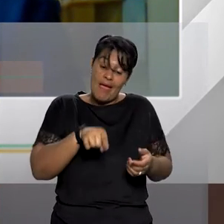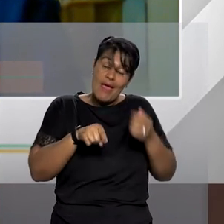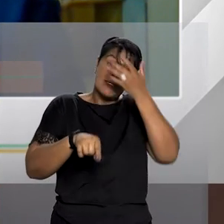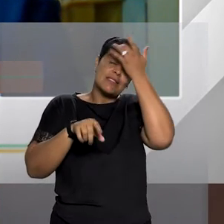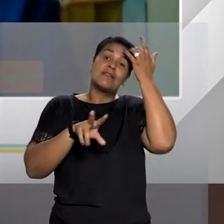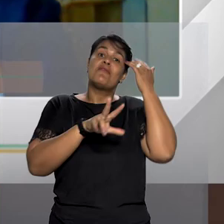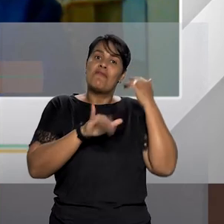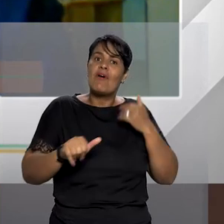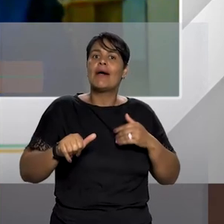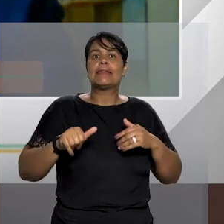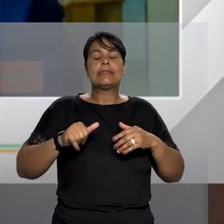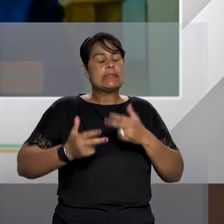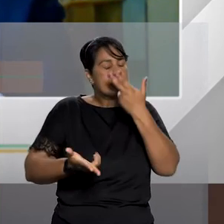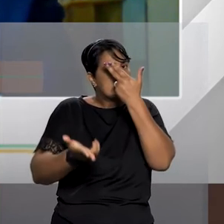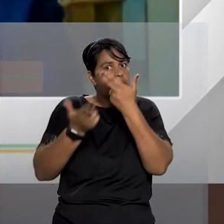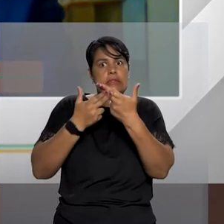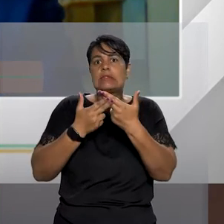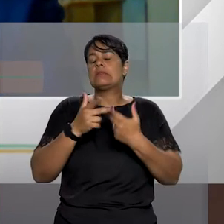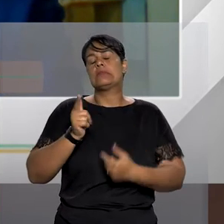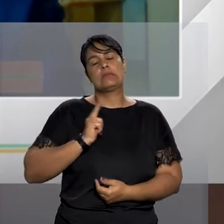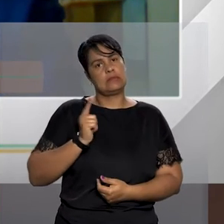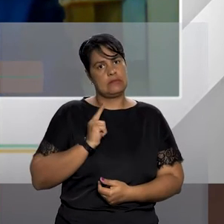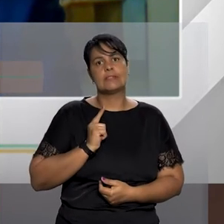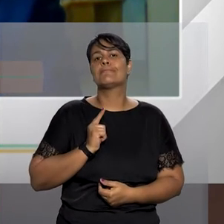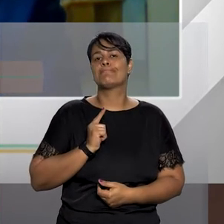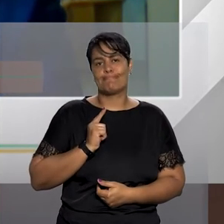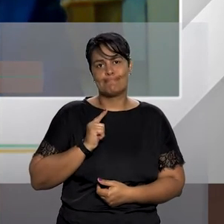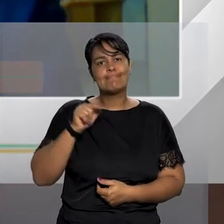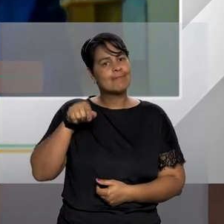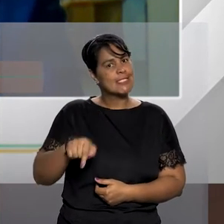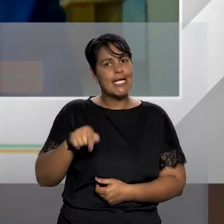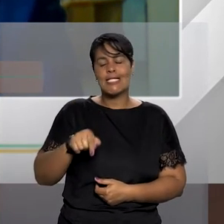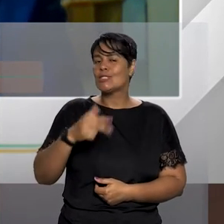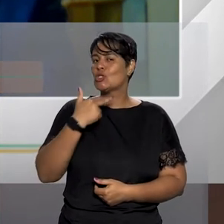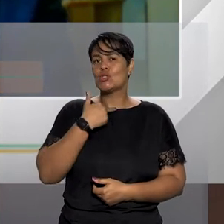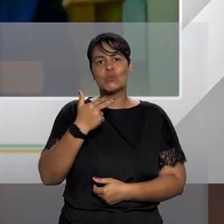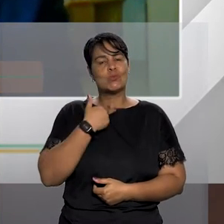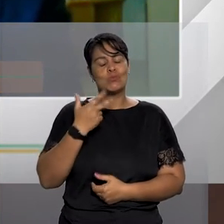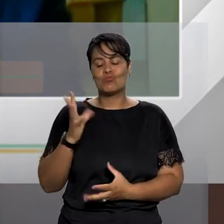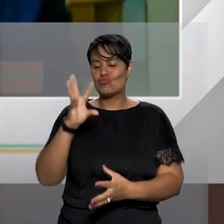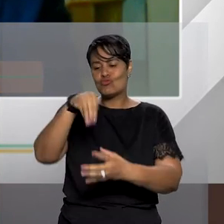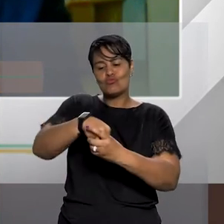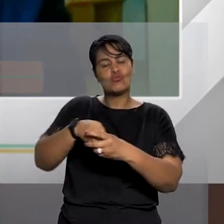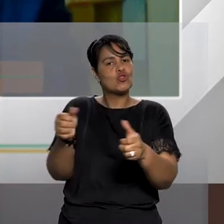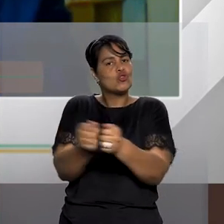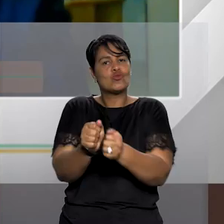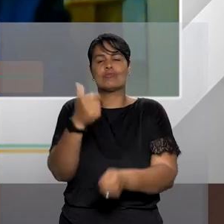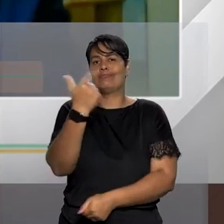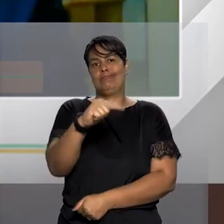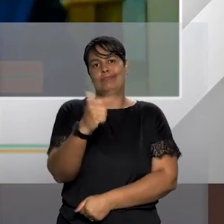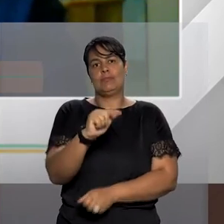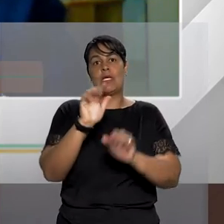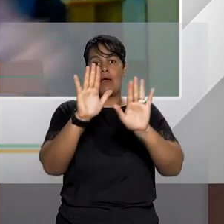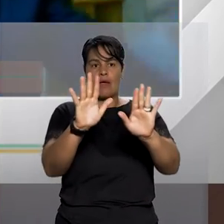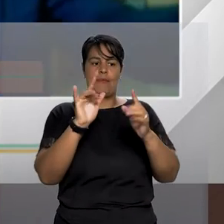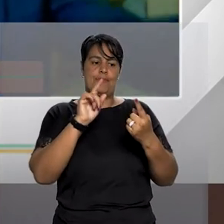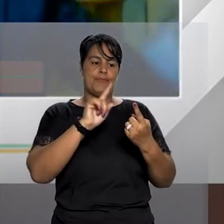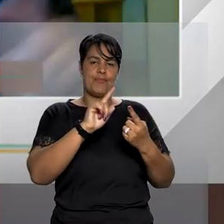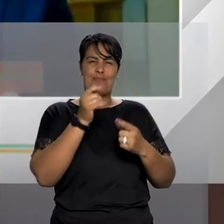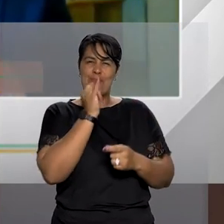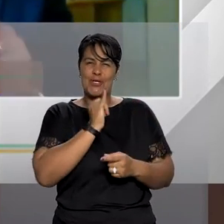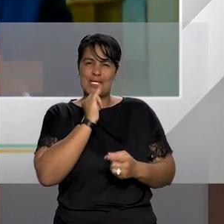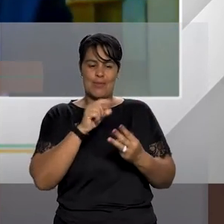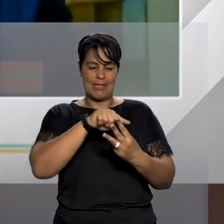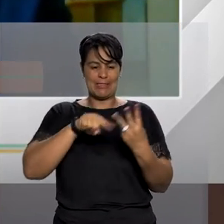separadas. Normalmente os órfãos dos feminicídios não conseguem mais ficar juntos. Ela tem três filhos, um vai ficar com a mãe, um